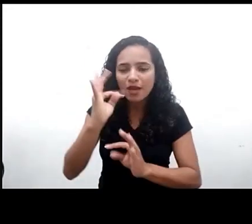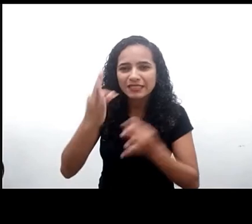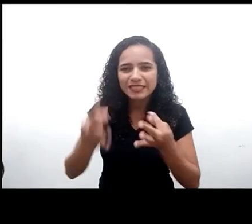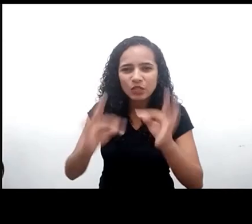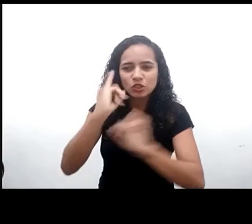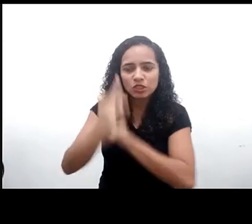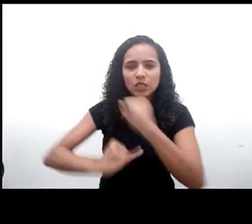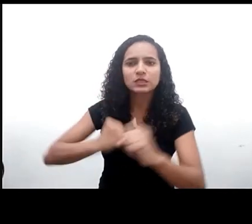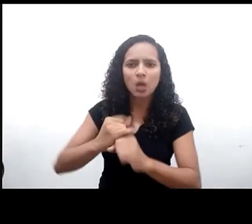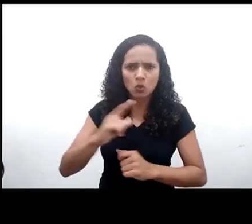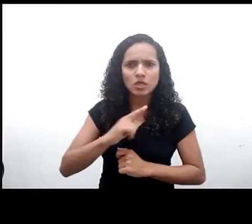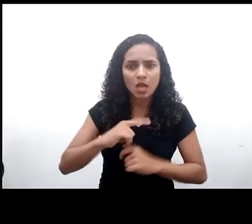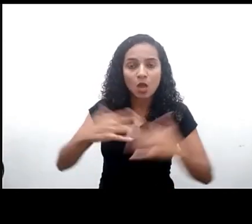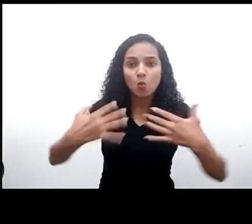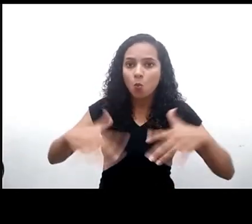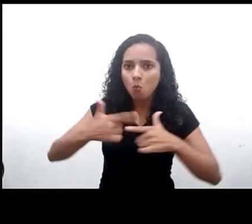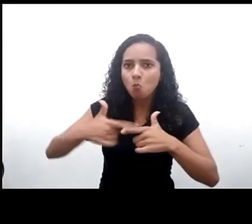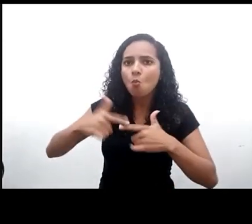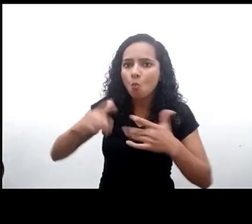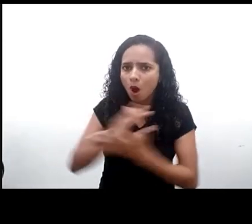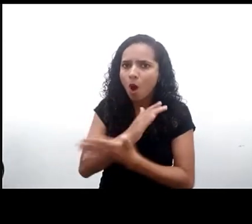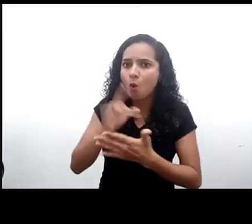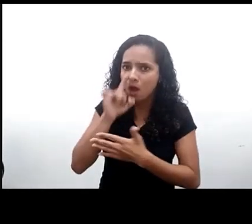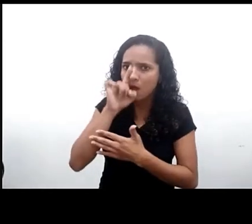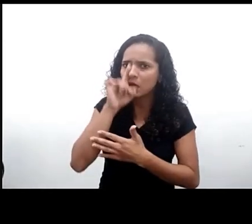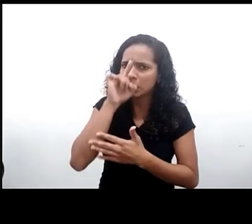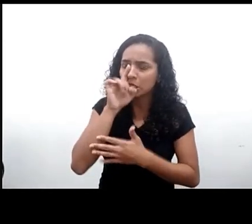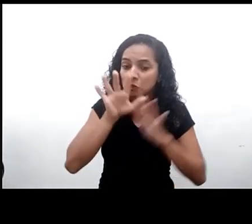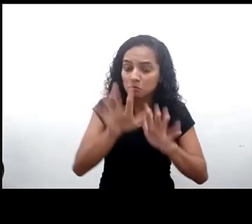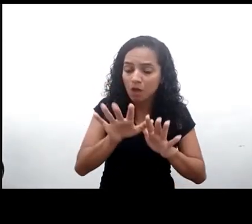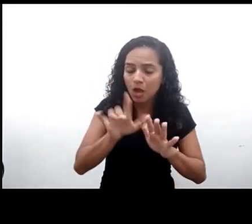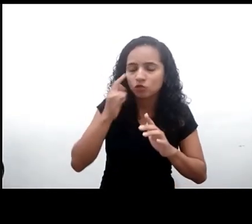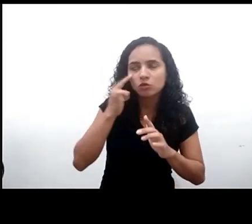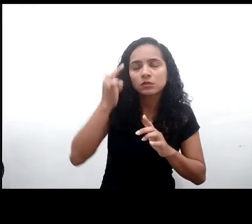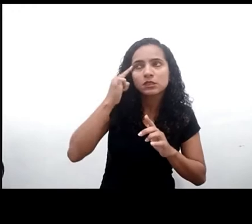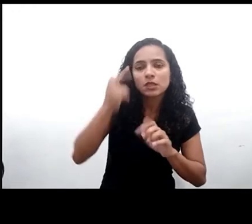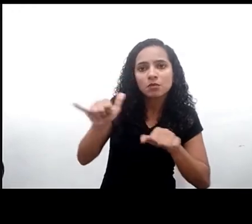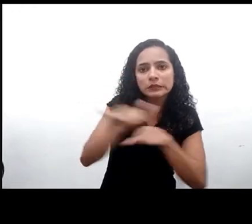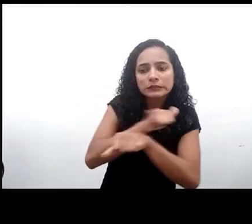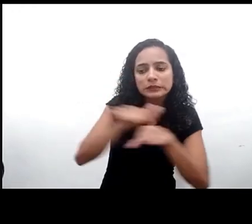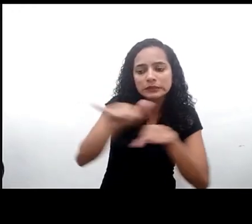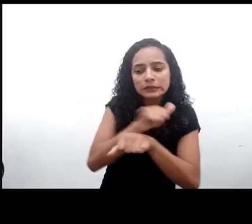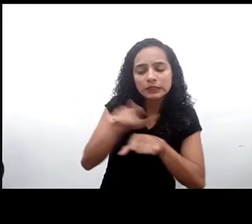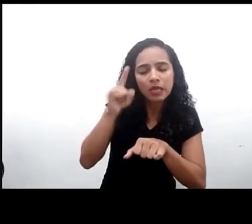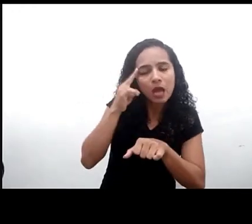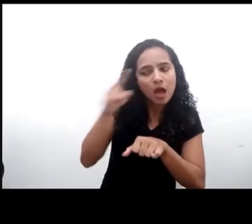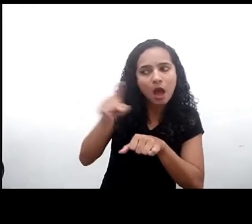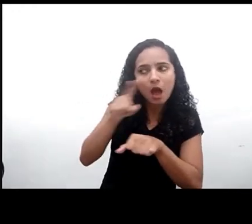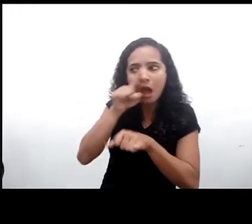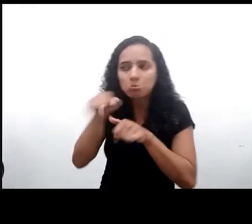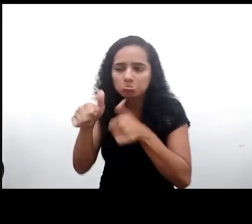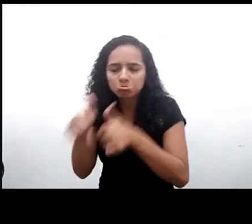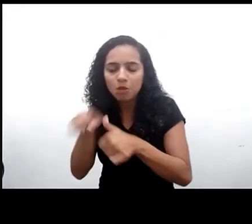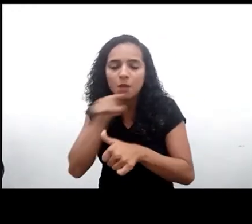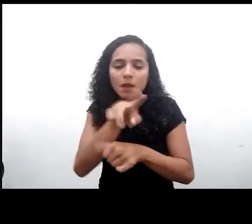Mas, enfrentando esses riscos desse paradigma dos direitos da criança e da proteção da